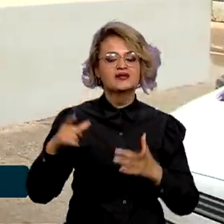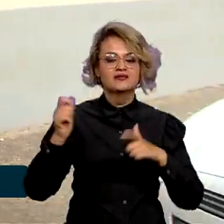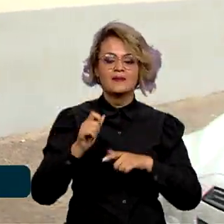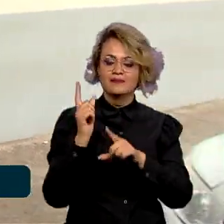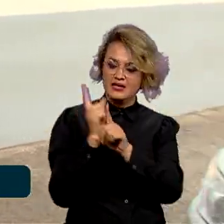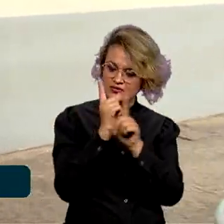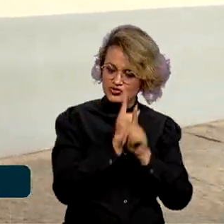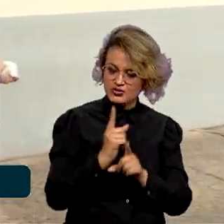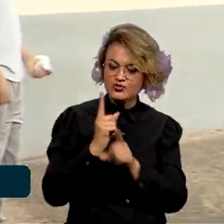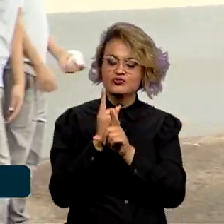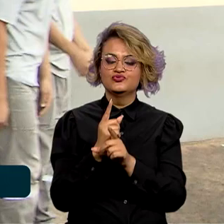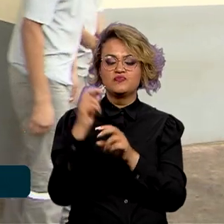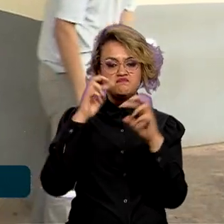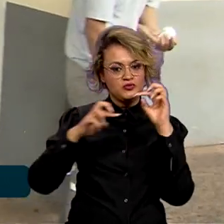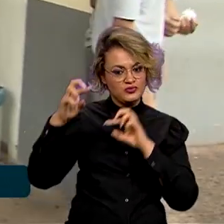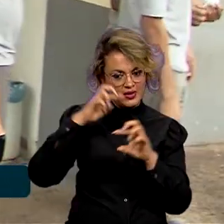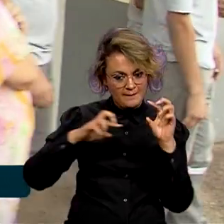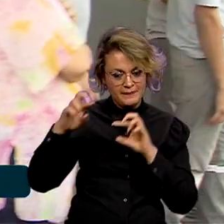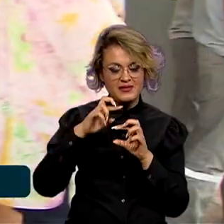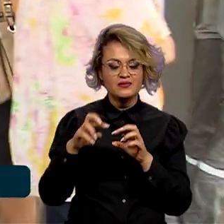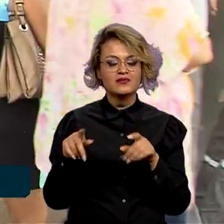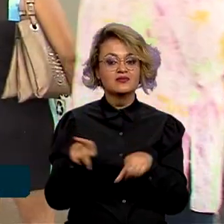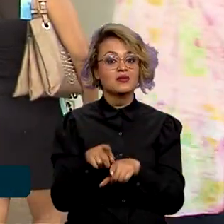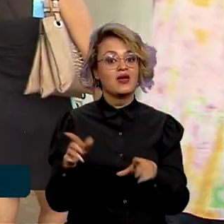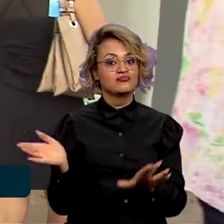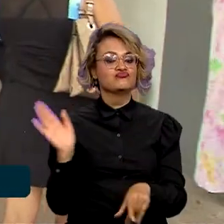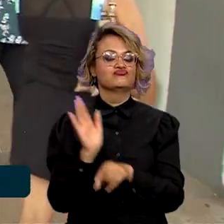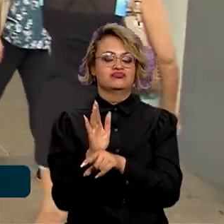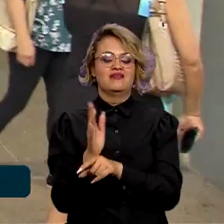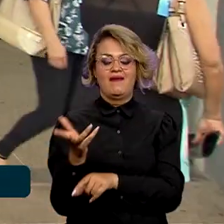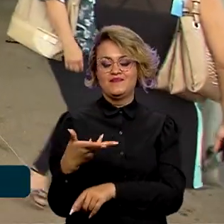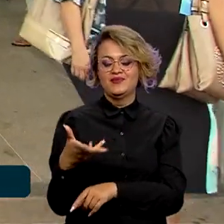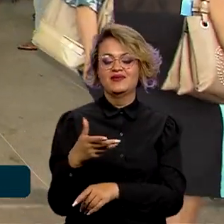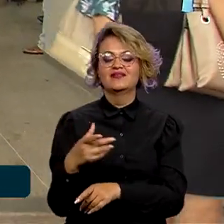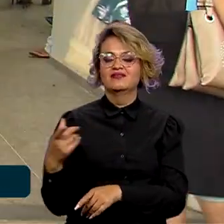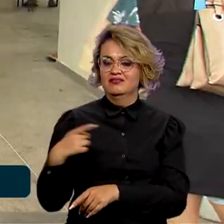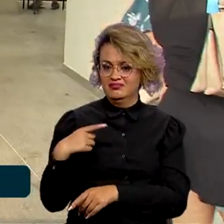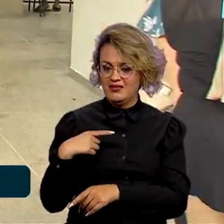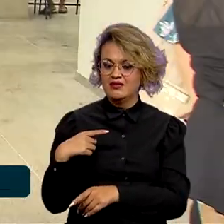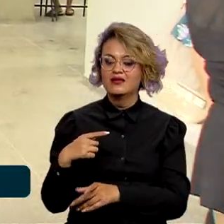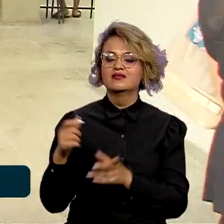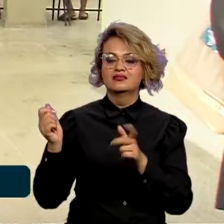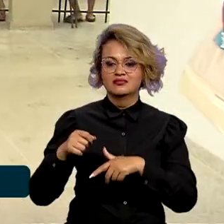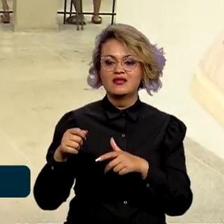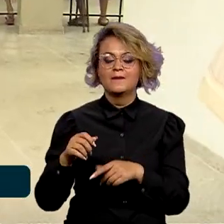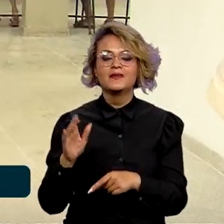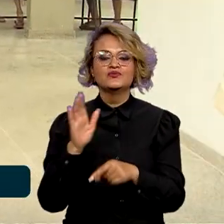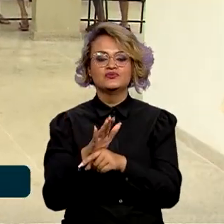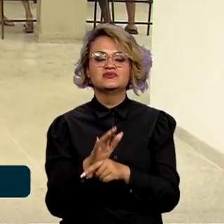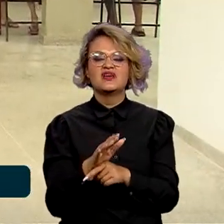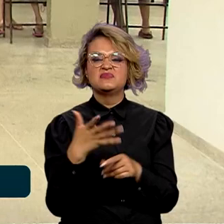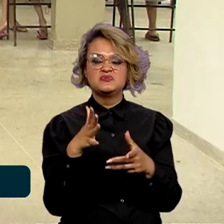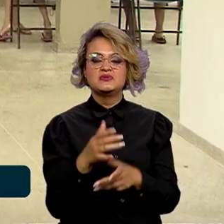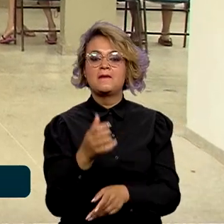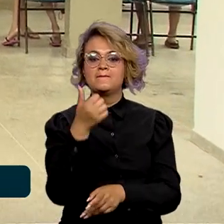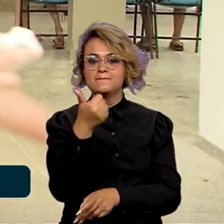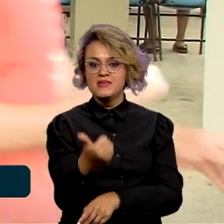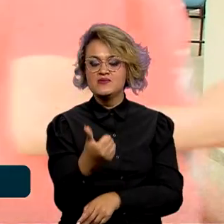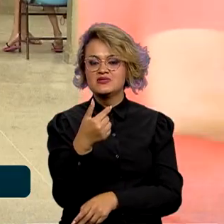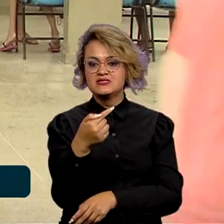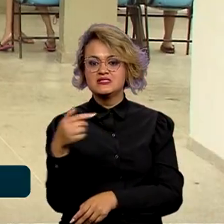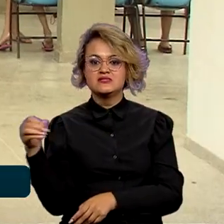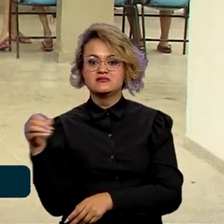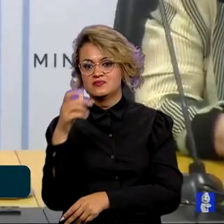diagnóstico, monitoramento e assistência, que agora foi incrementada e pode beneficiar cerca de 1.700